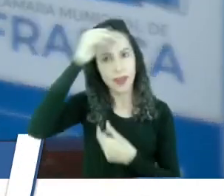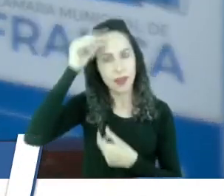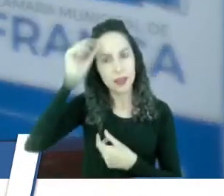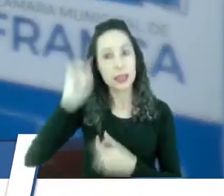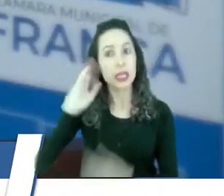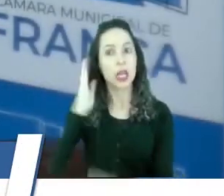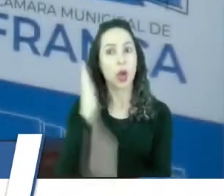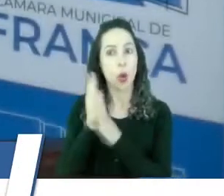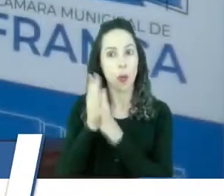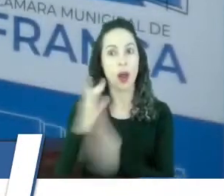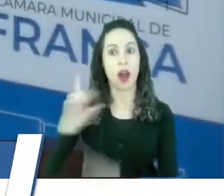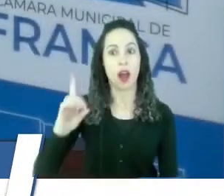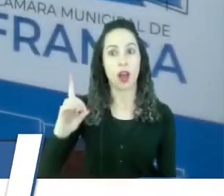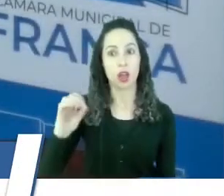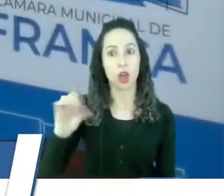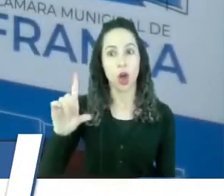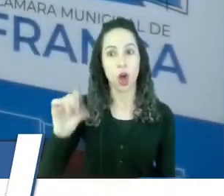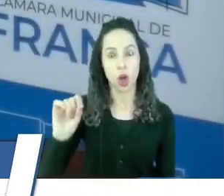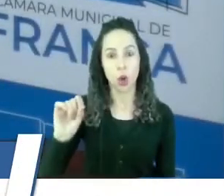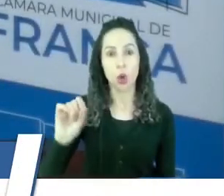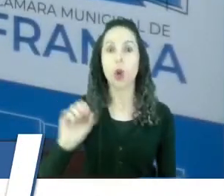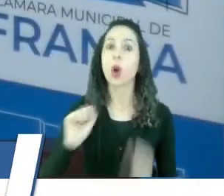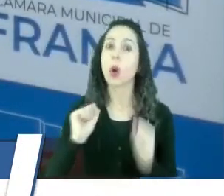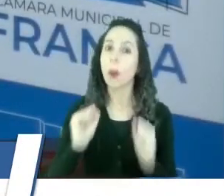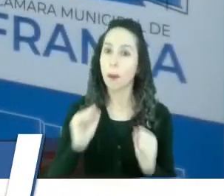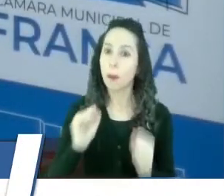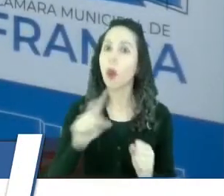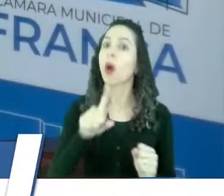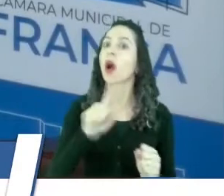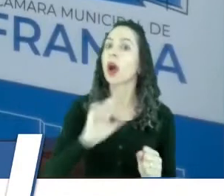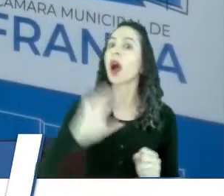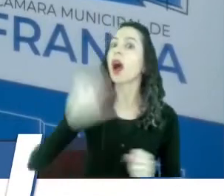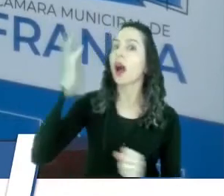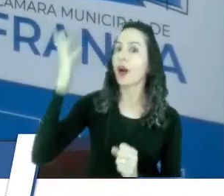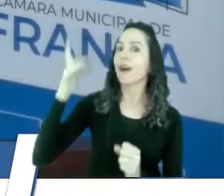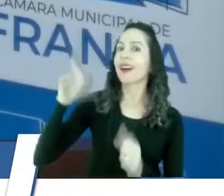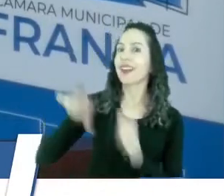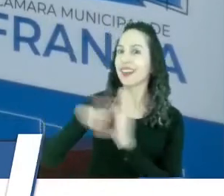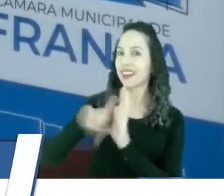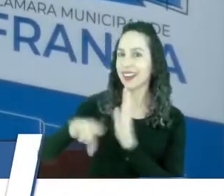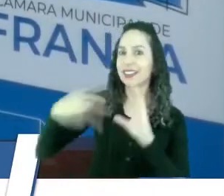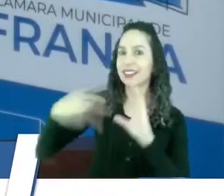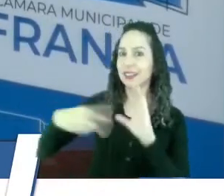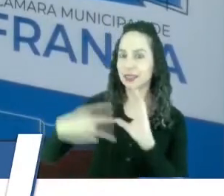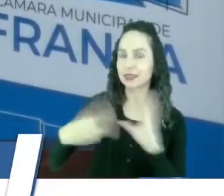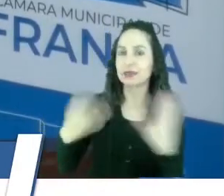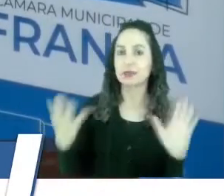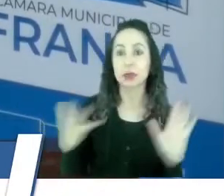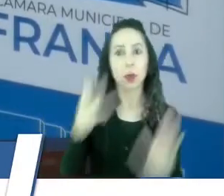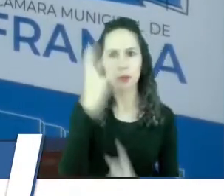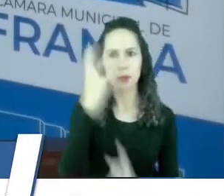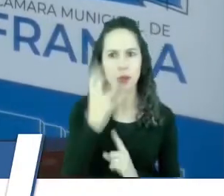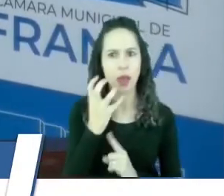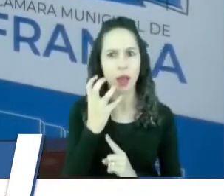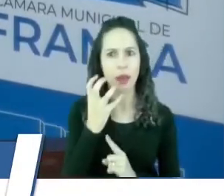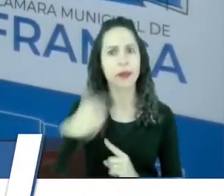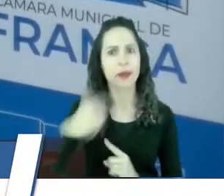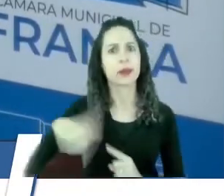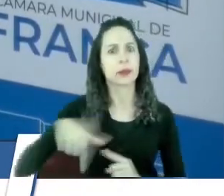dolo, pode, inclusive, até respingar no legislativo. Então, é uma coisa séria, é uma coisa que nós temos que